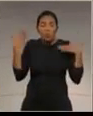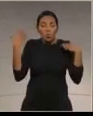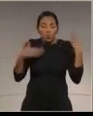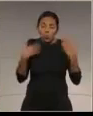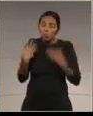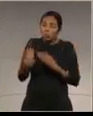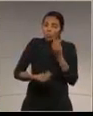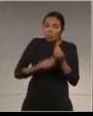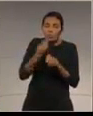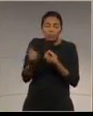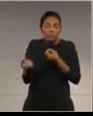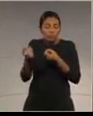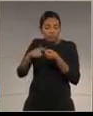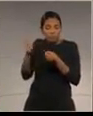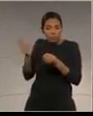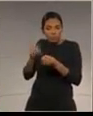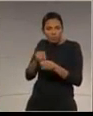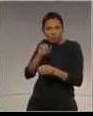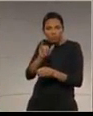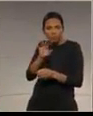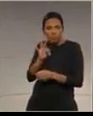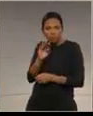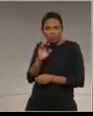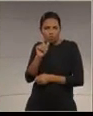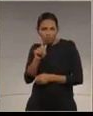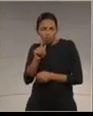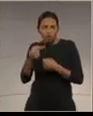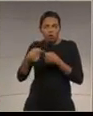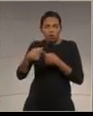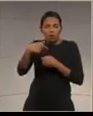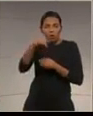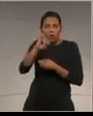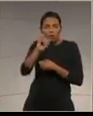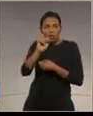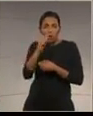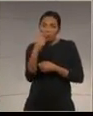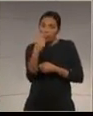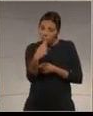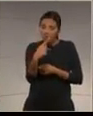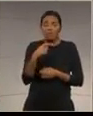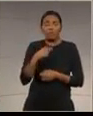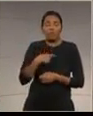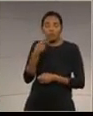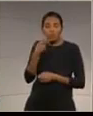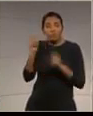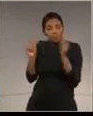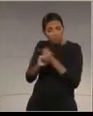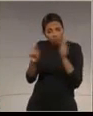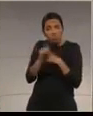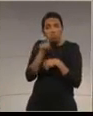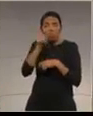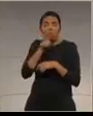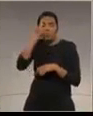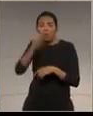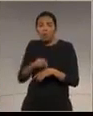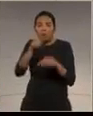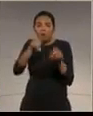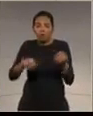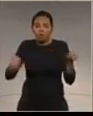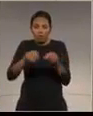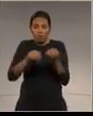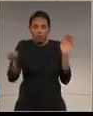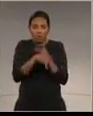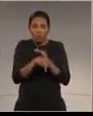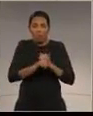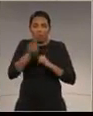vinculadas, ITCG e IAP, pudessem exercer, de fato, protagonismo sobre as áreas que integram o Parque Nacional do